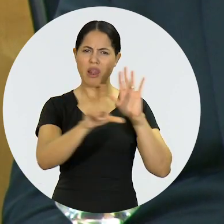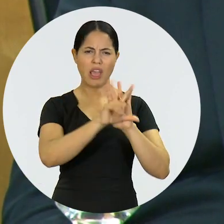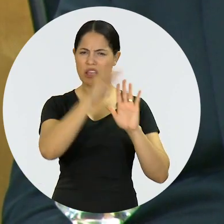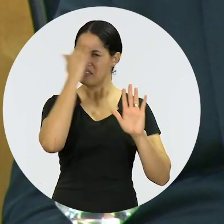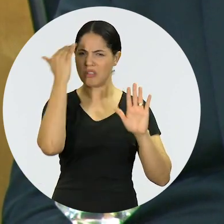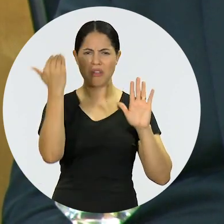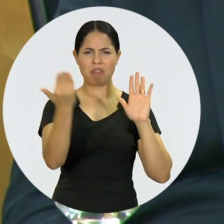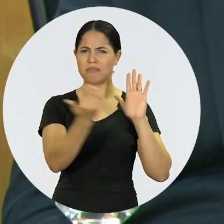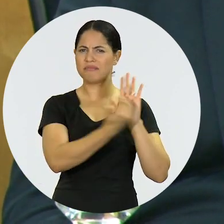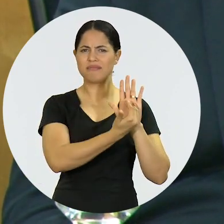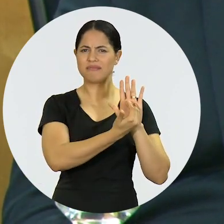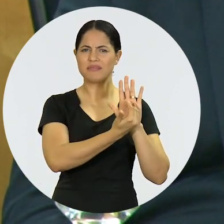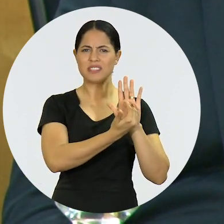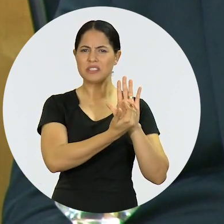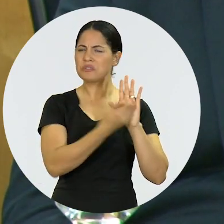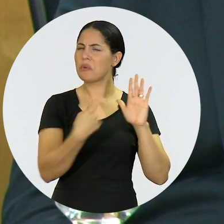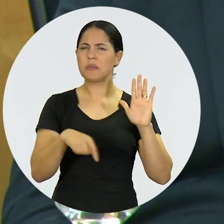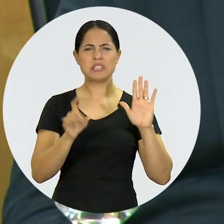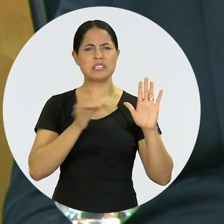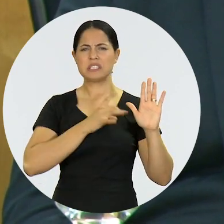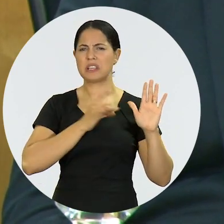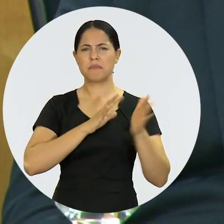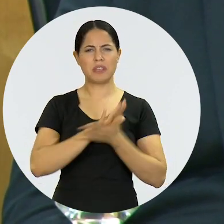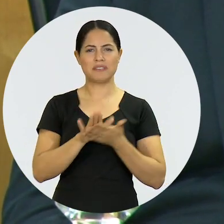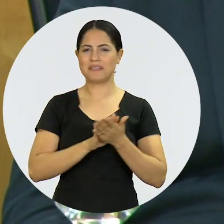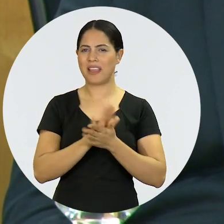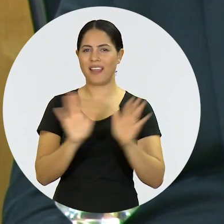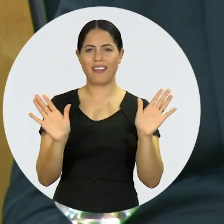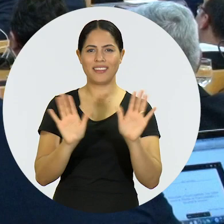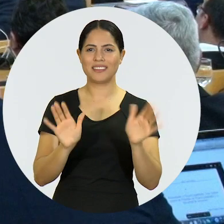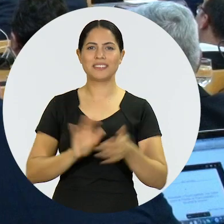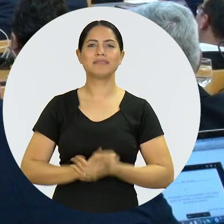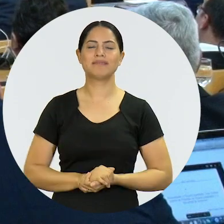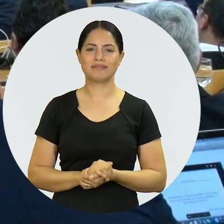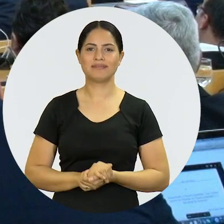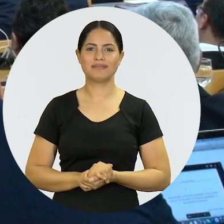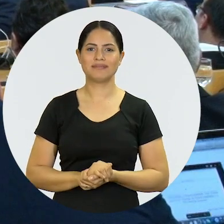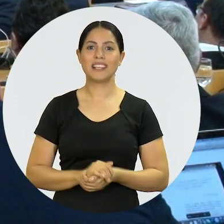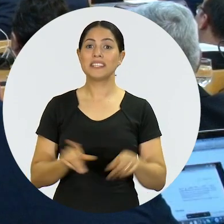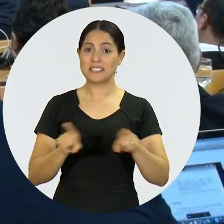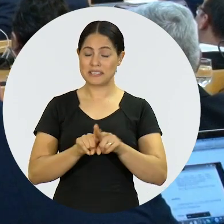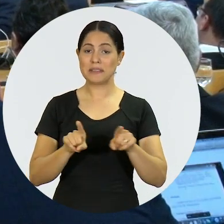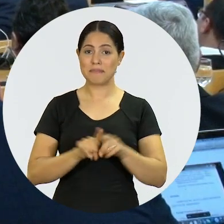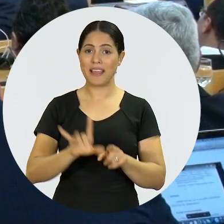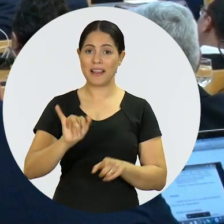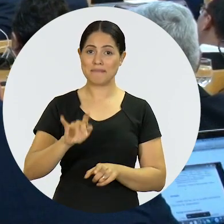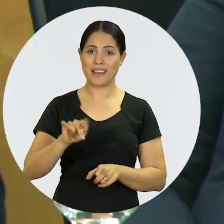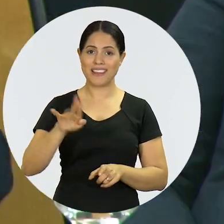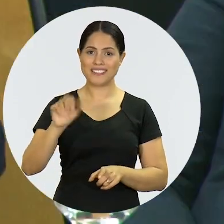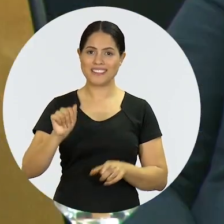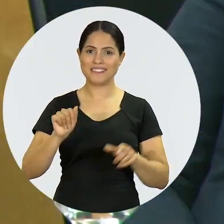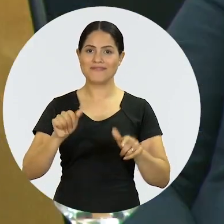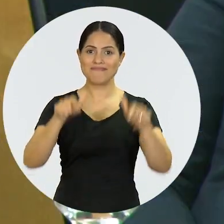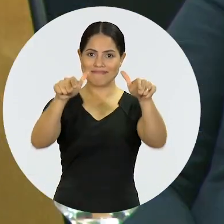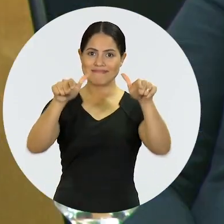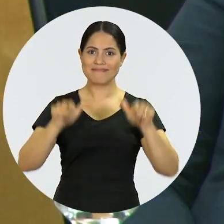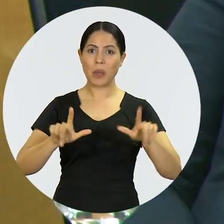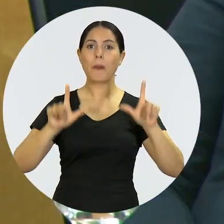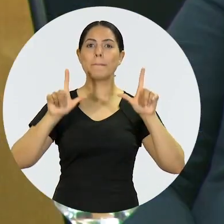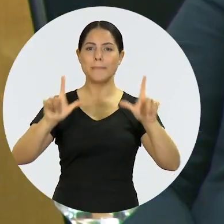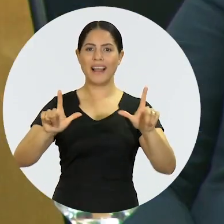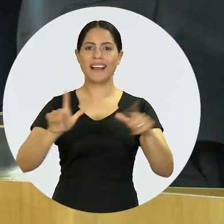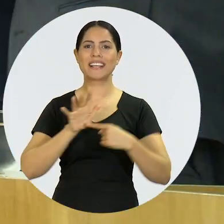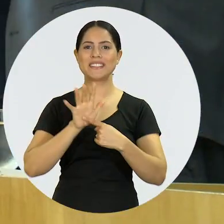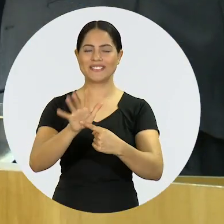que não descumpre a lei não tem o que temer. O membro honorário Vitalício recebeu uma placa em